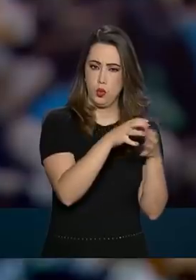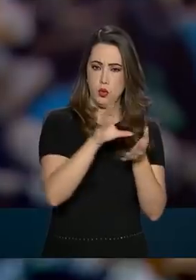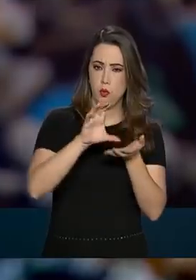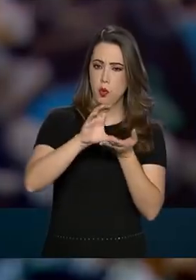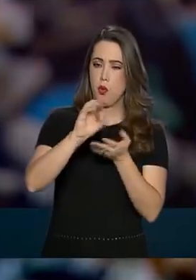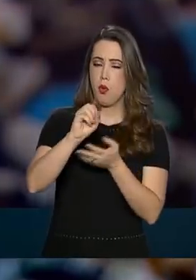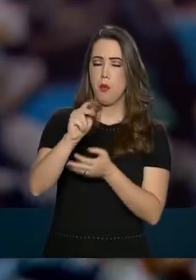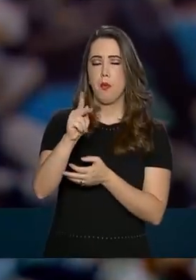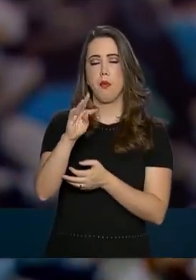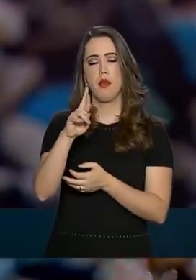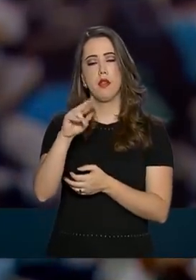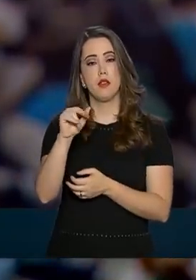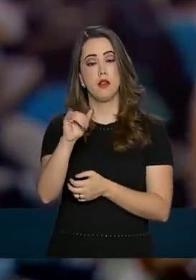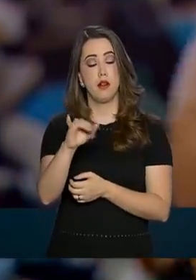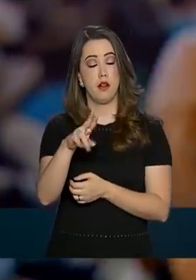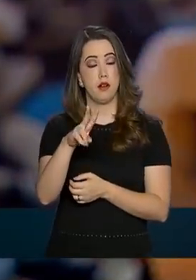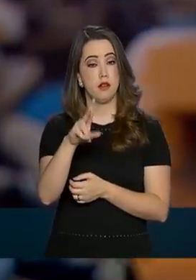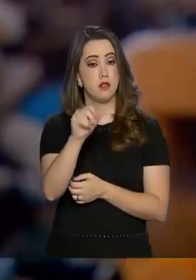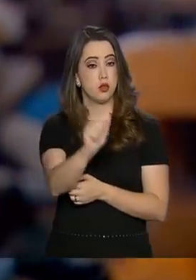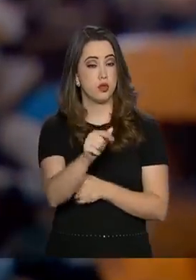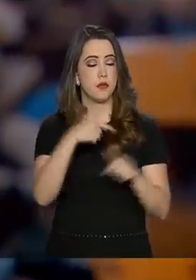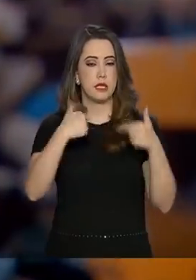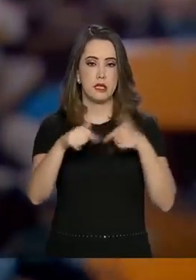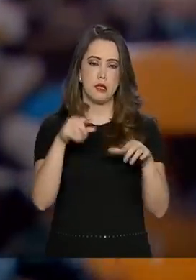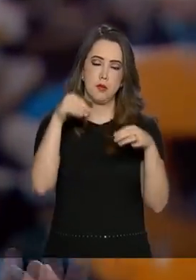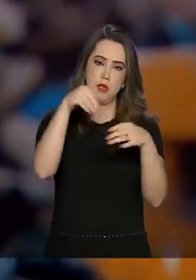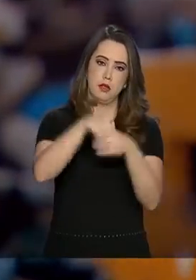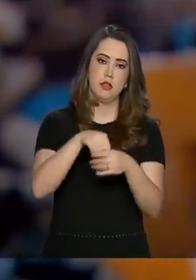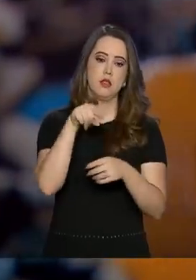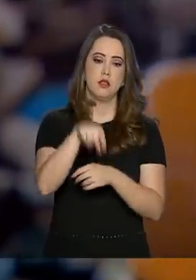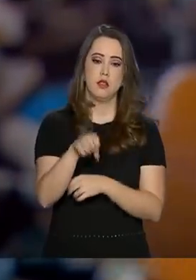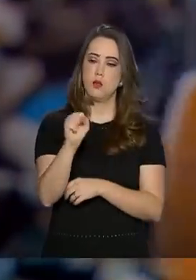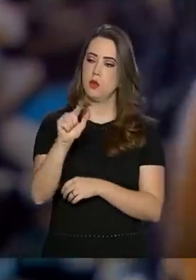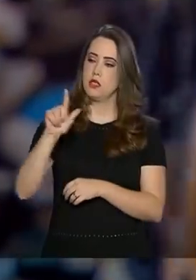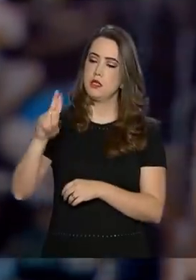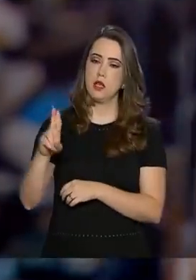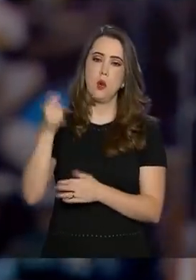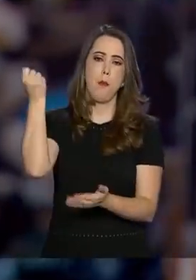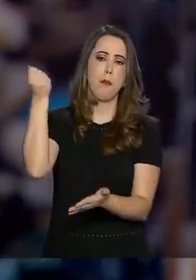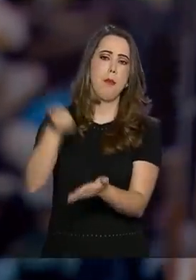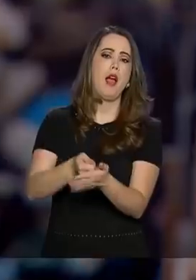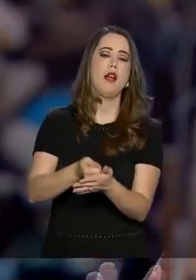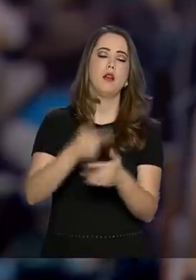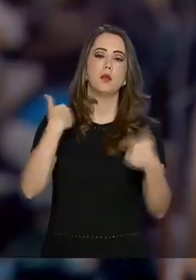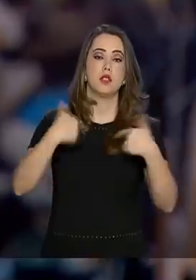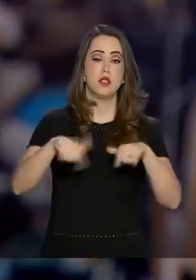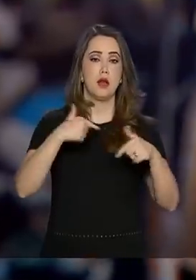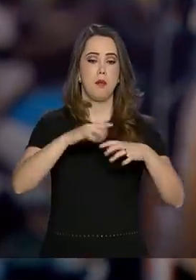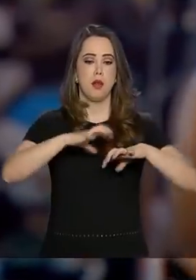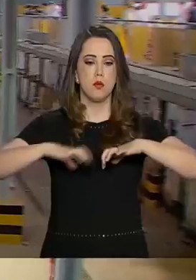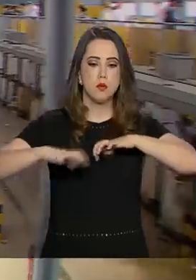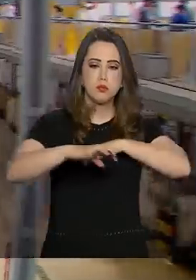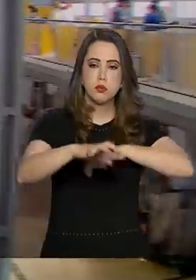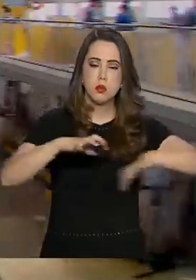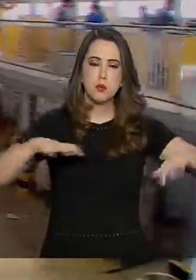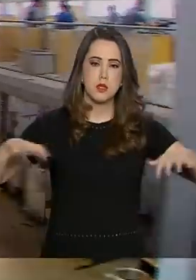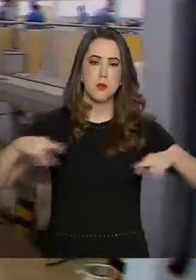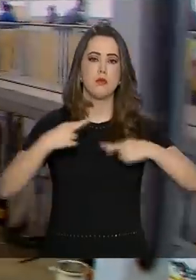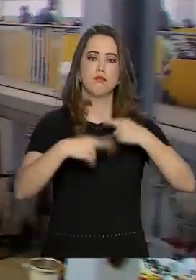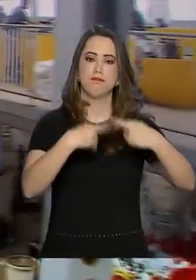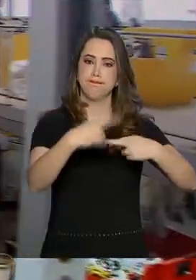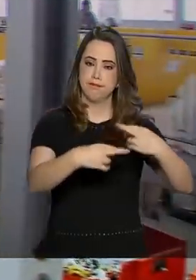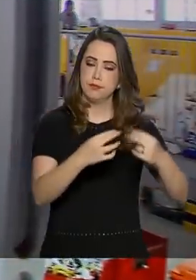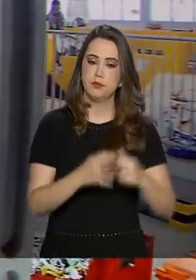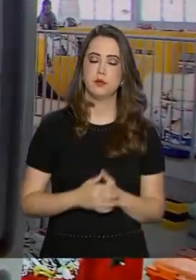central de triagem do SLU, elas são contratadas pelo SLU e remuneradas pelo seu trabalho de triagem que eles fazem. Neste